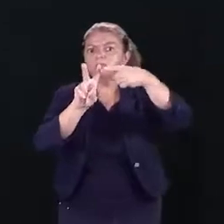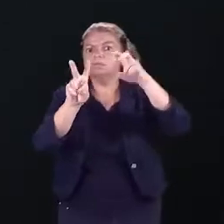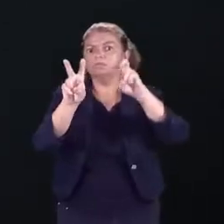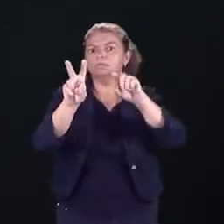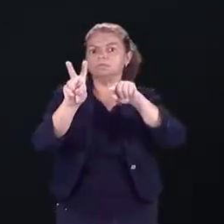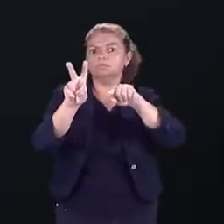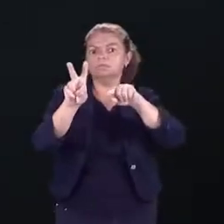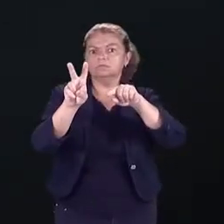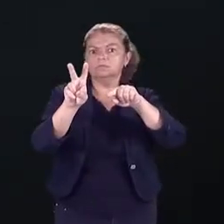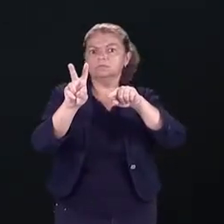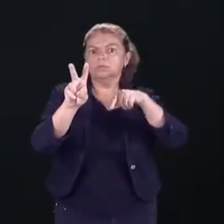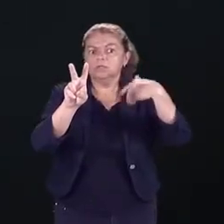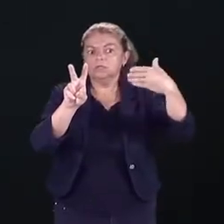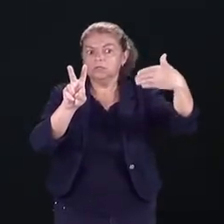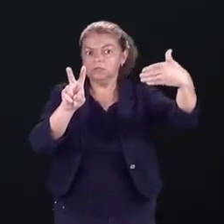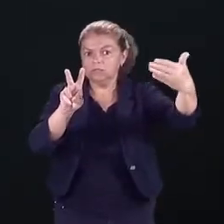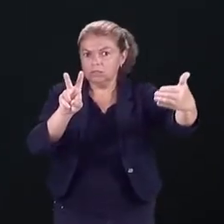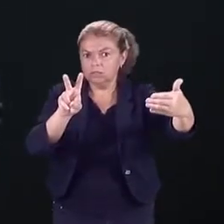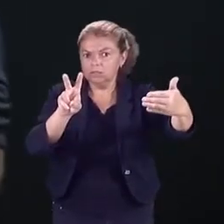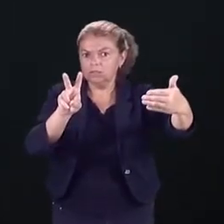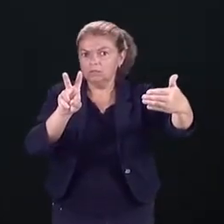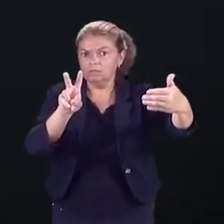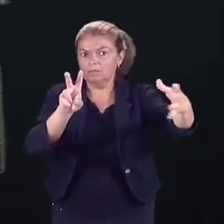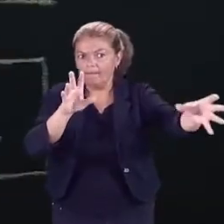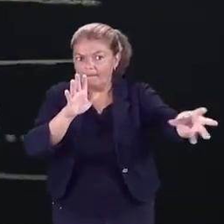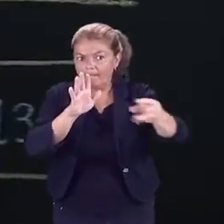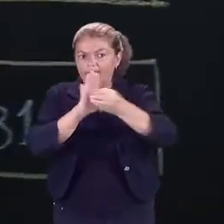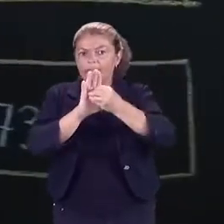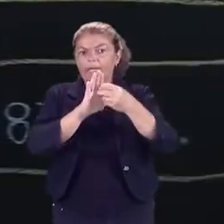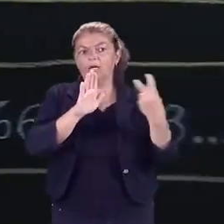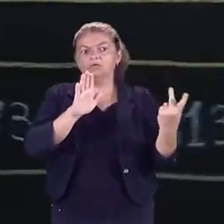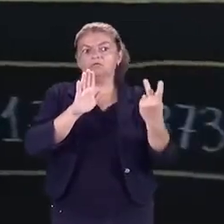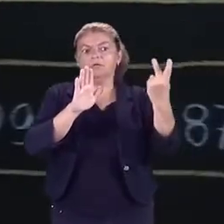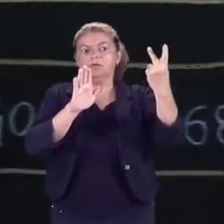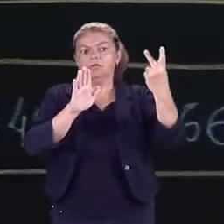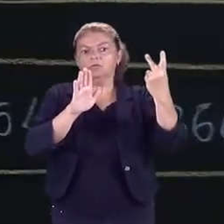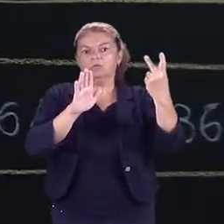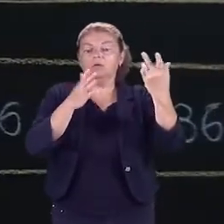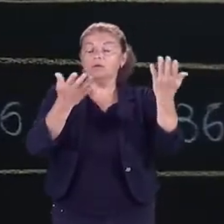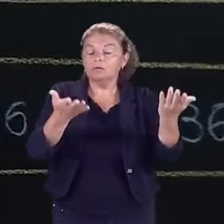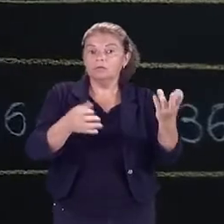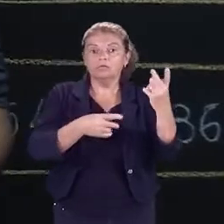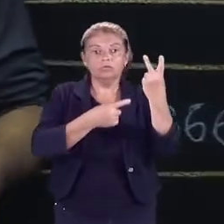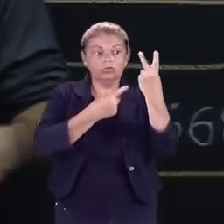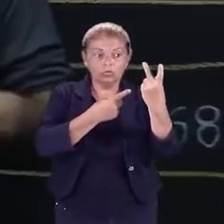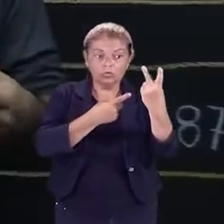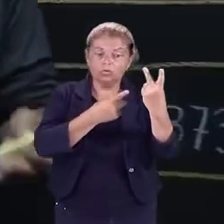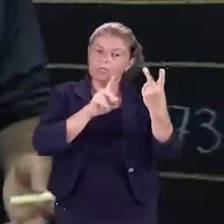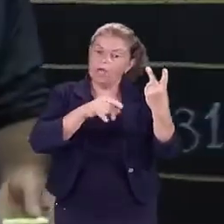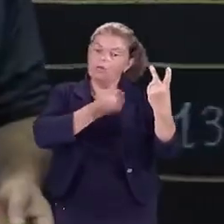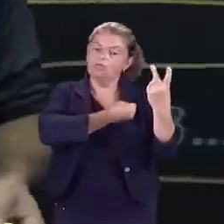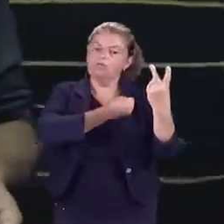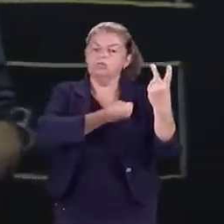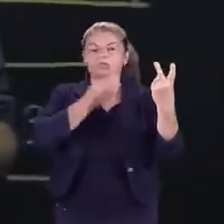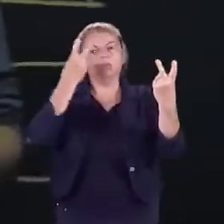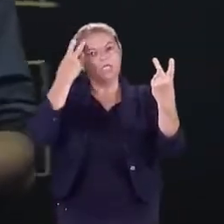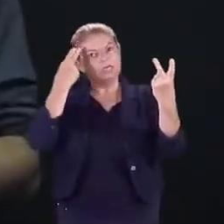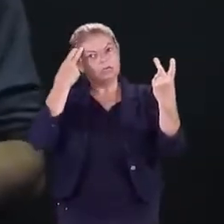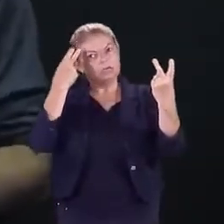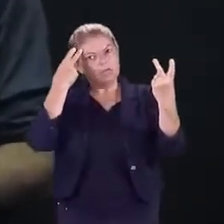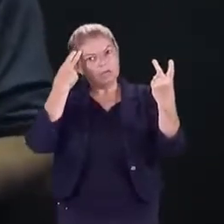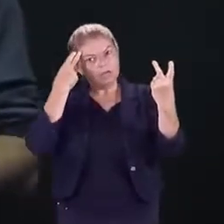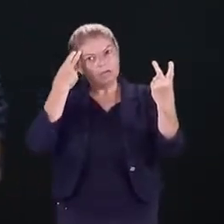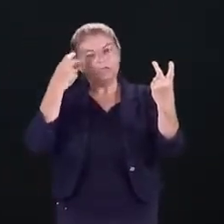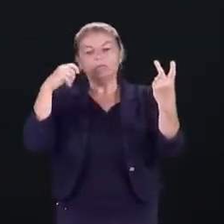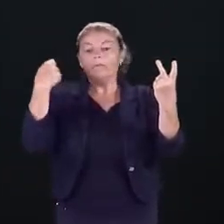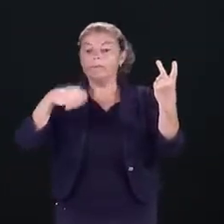e, em seguida, pegar o seu valor e somar com 2. Como esse 2 é um número natural ou um número inteiro, a